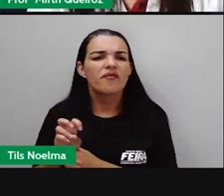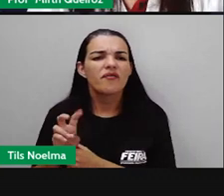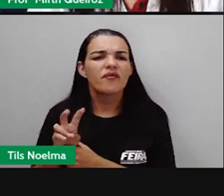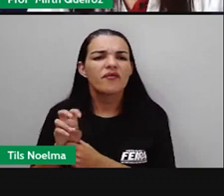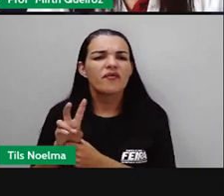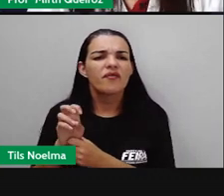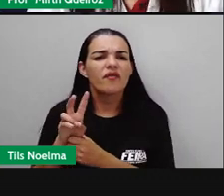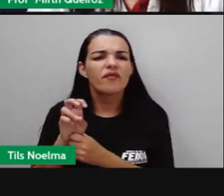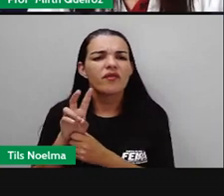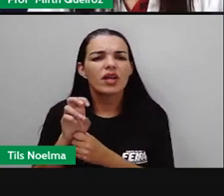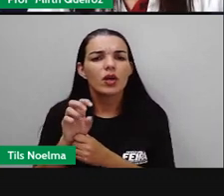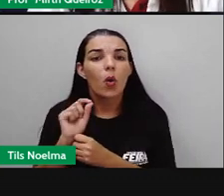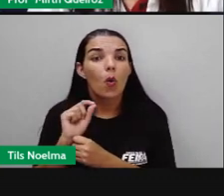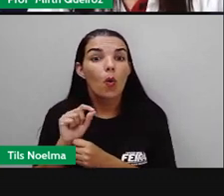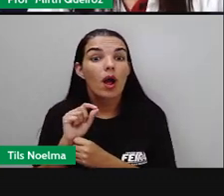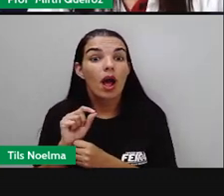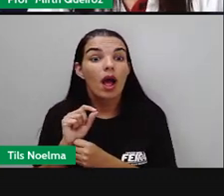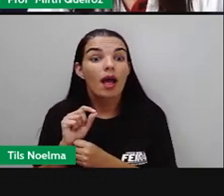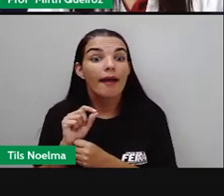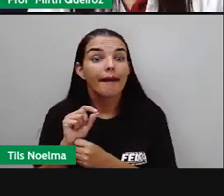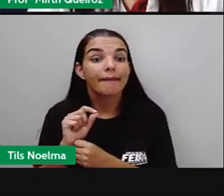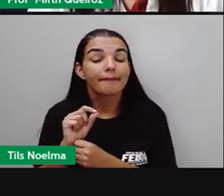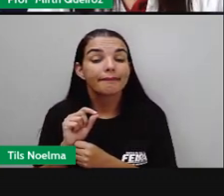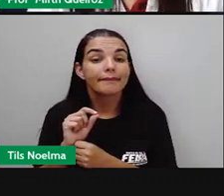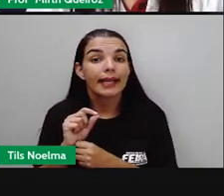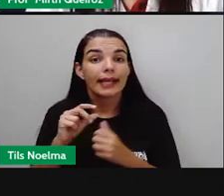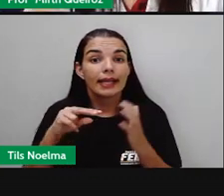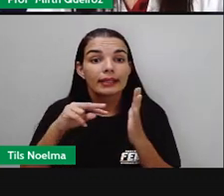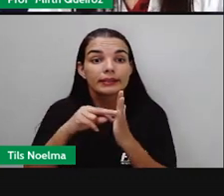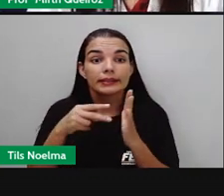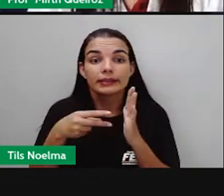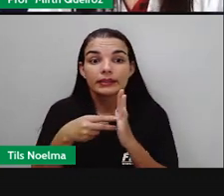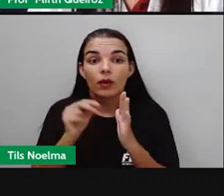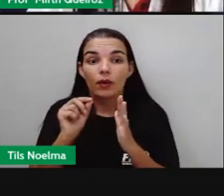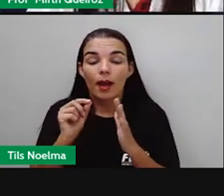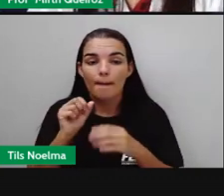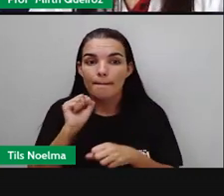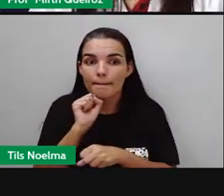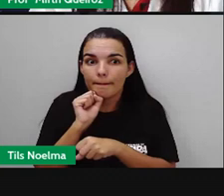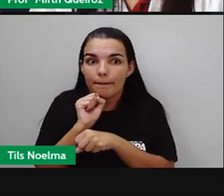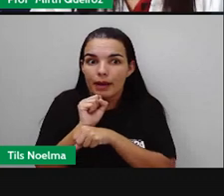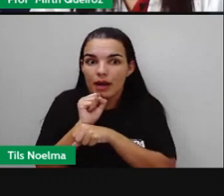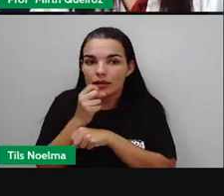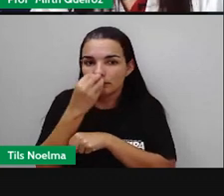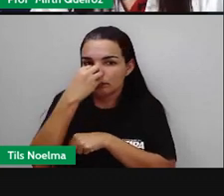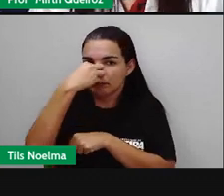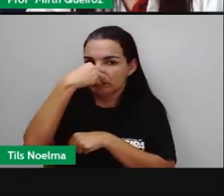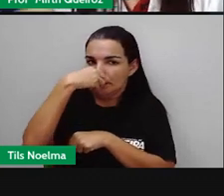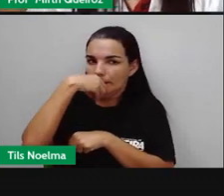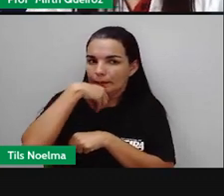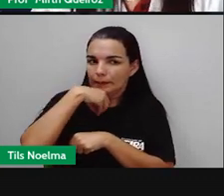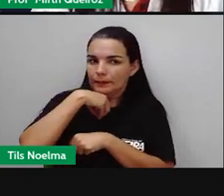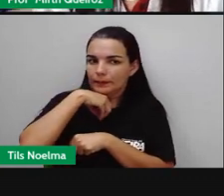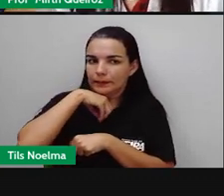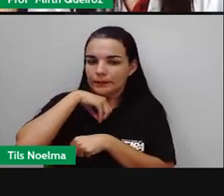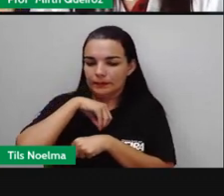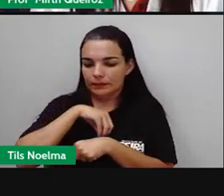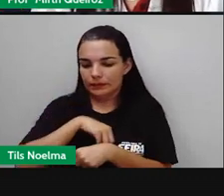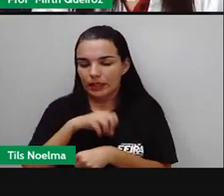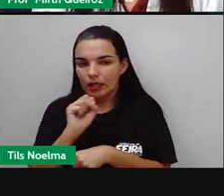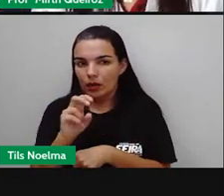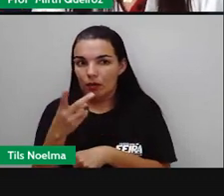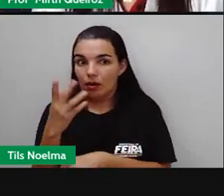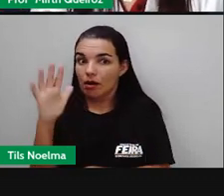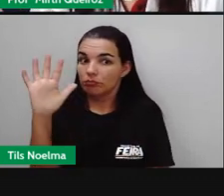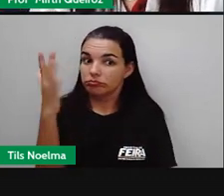parasitas intracelulares. O que que são isso? Eles parasitam pessoas, né? No caso, ou pode ser plantas, ou pode ser